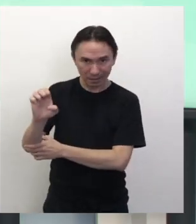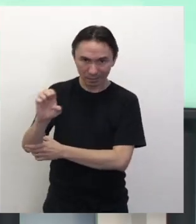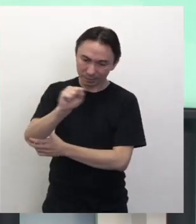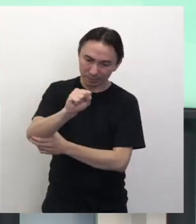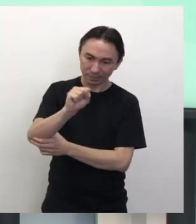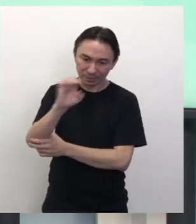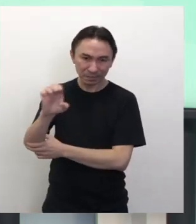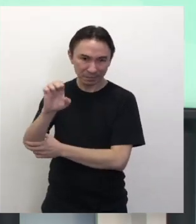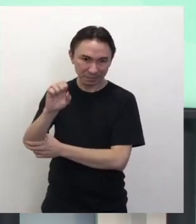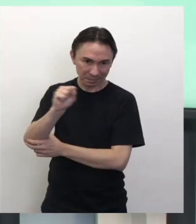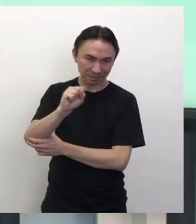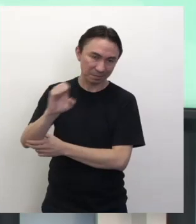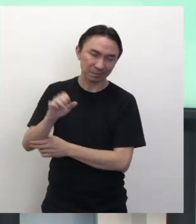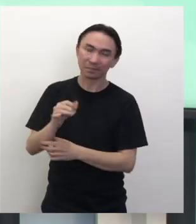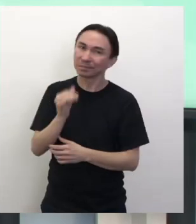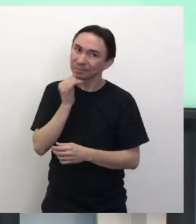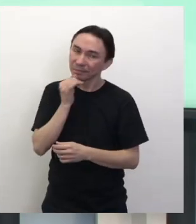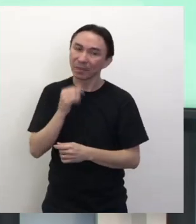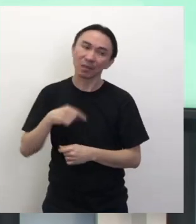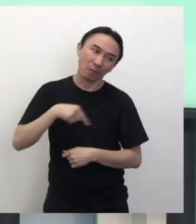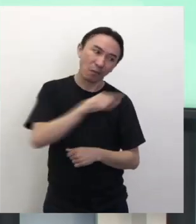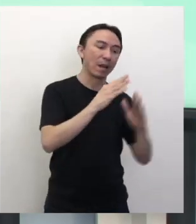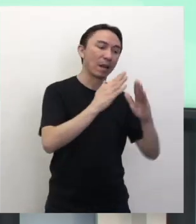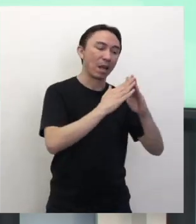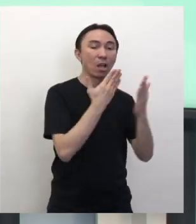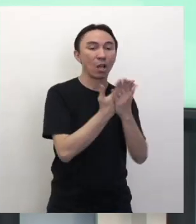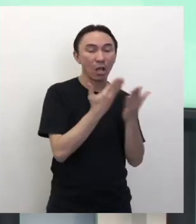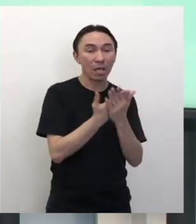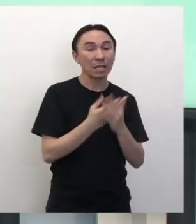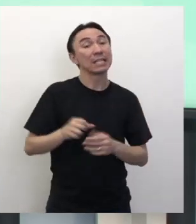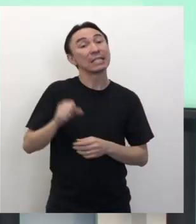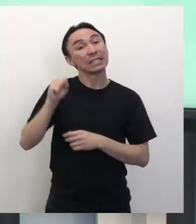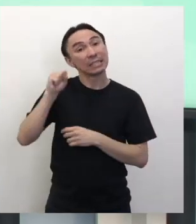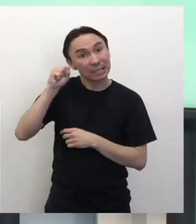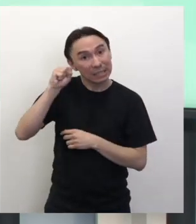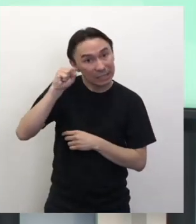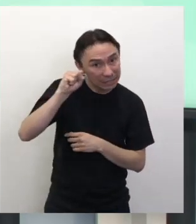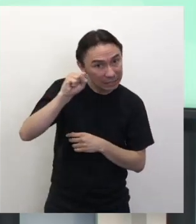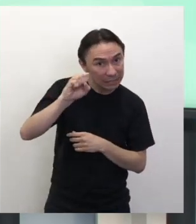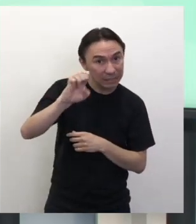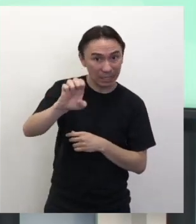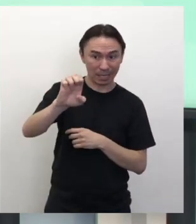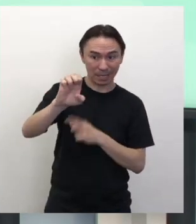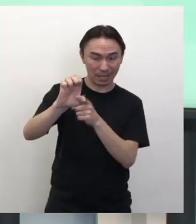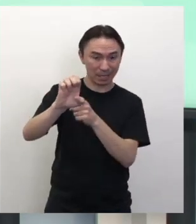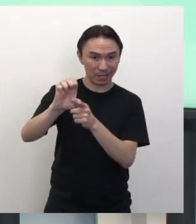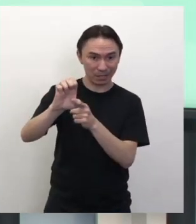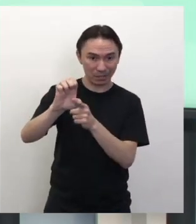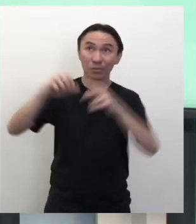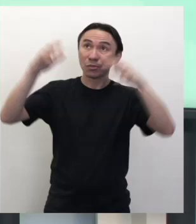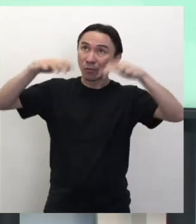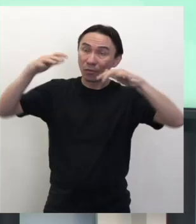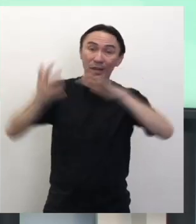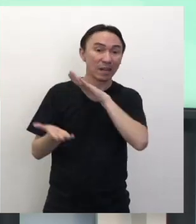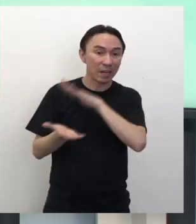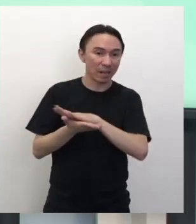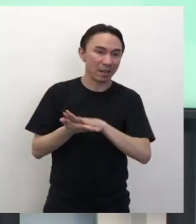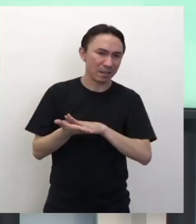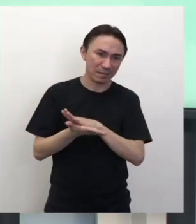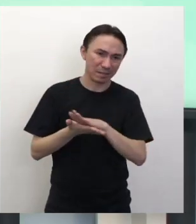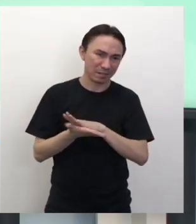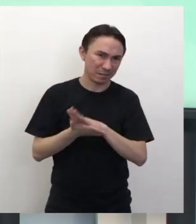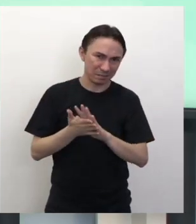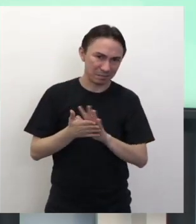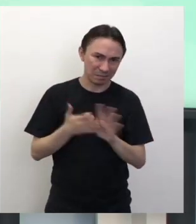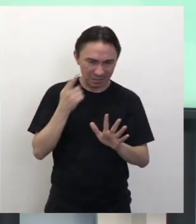Ó, por exemplo, só vou à escola, né? Só estarei na escola hoje se não chover. Não tem relação com isso aqui, tá? Não tinha a carícia